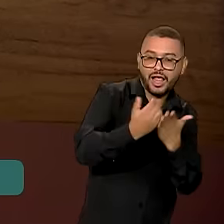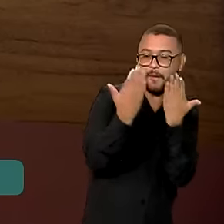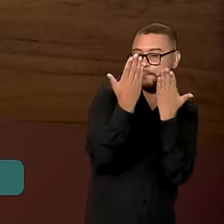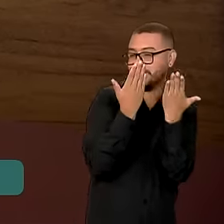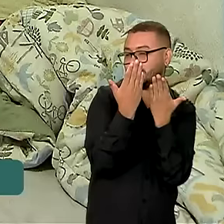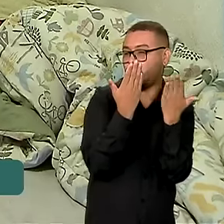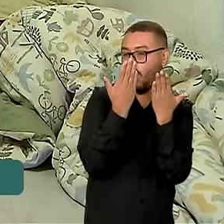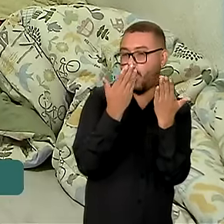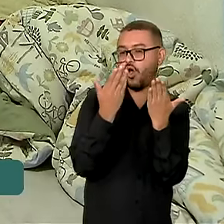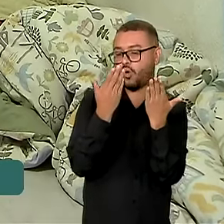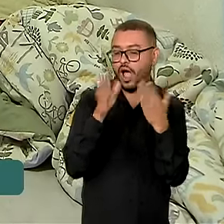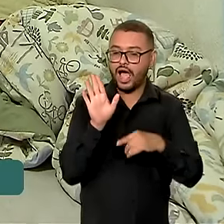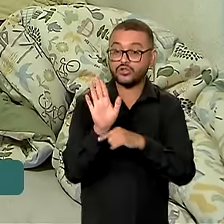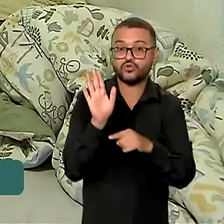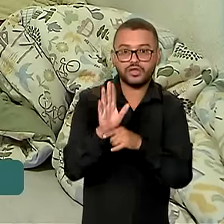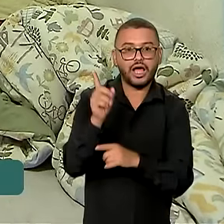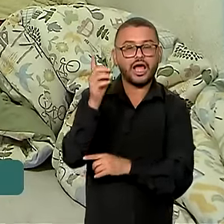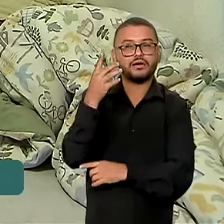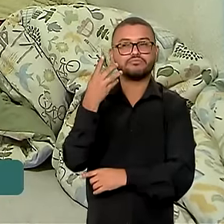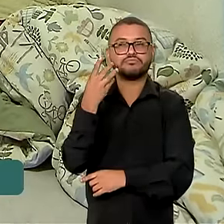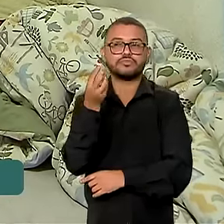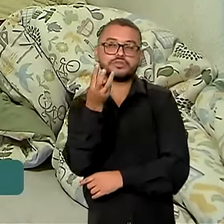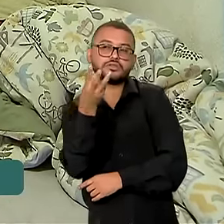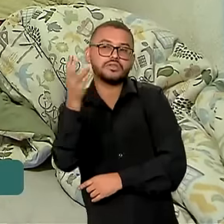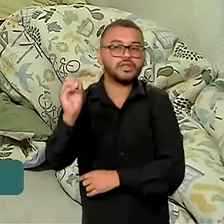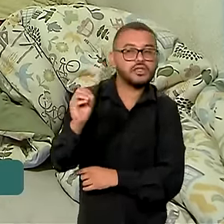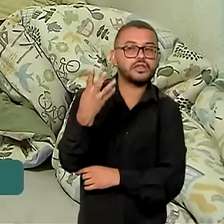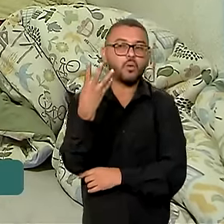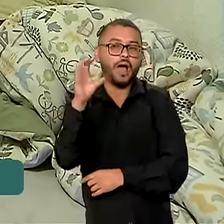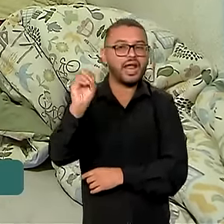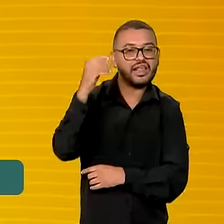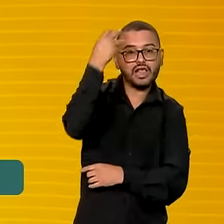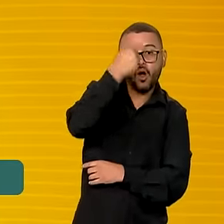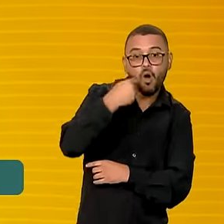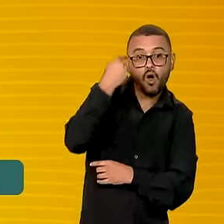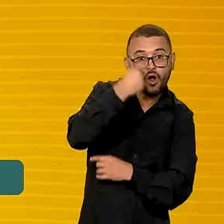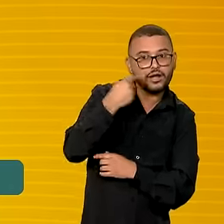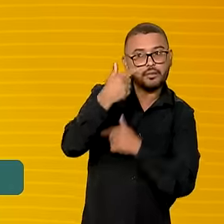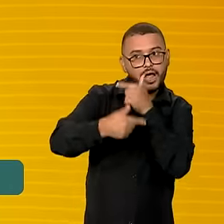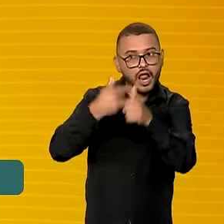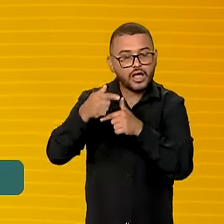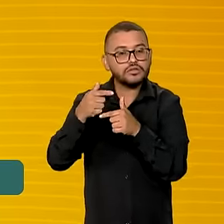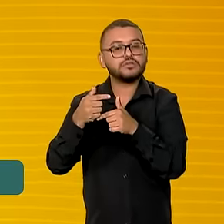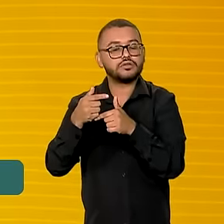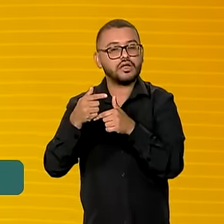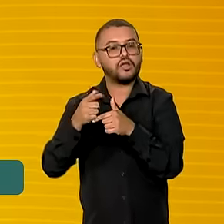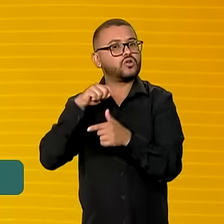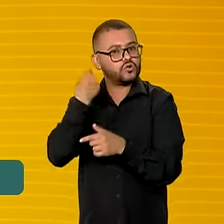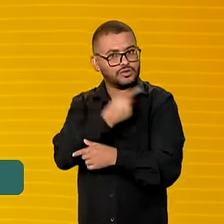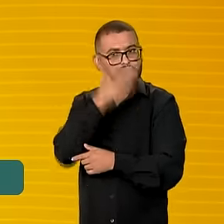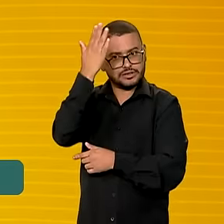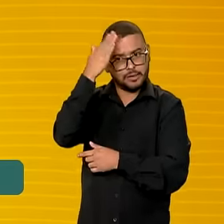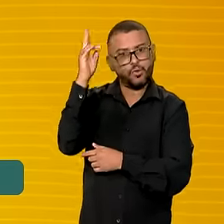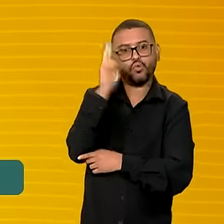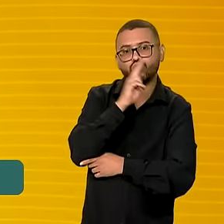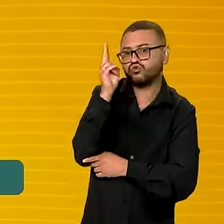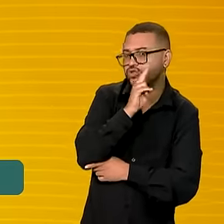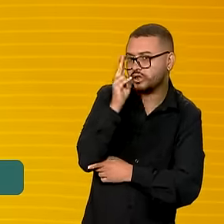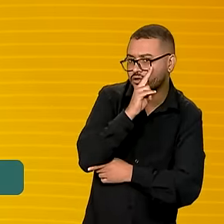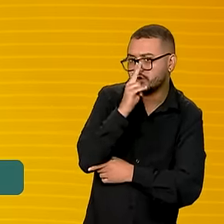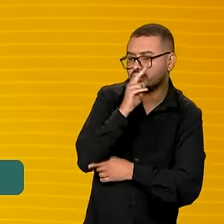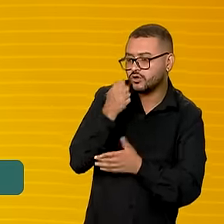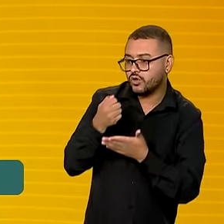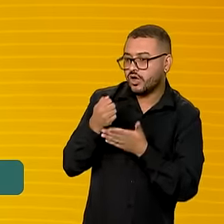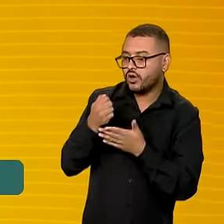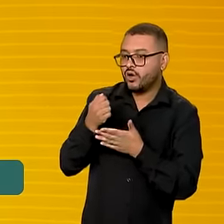possam estar aqui, acho que são 30, 40 horas semanais. Essa ajuda, como nós falamos, ela é emergencial. Ela